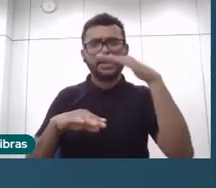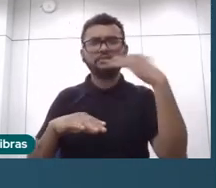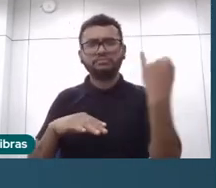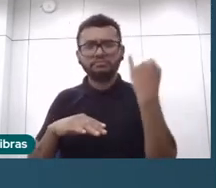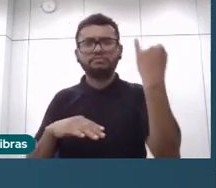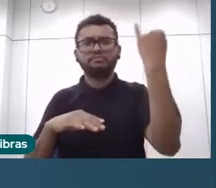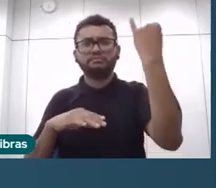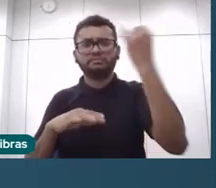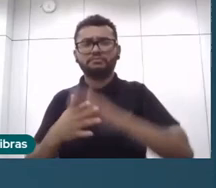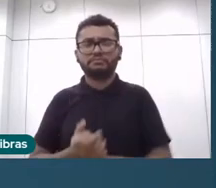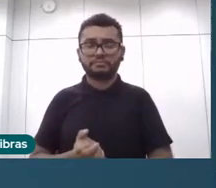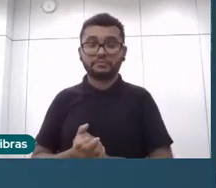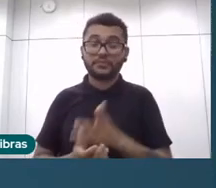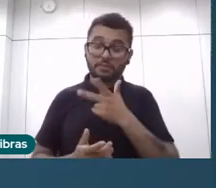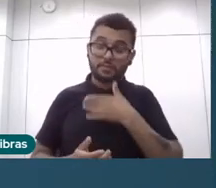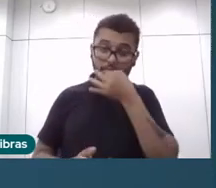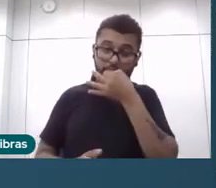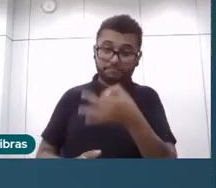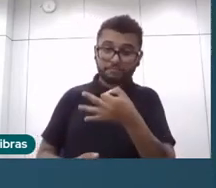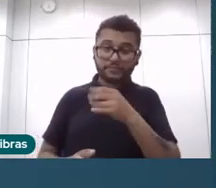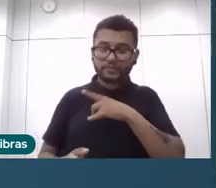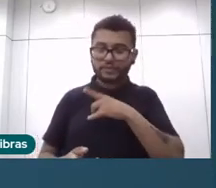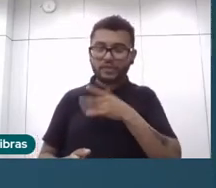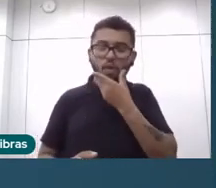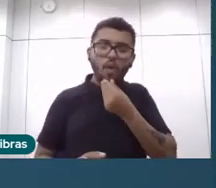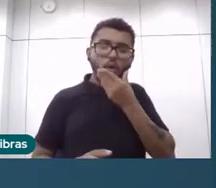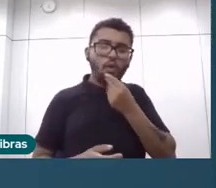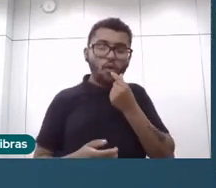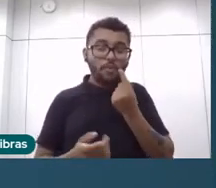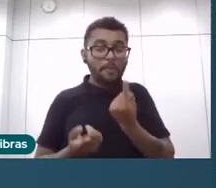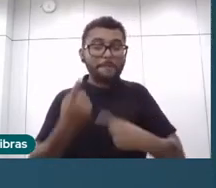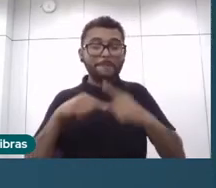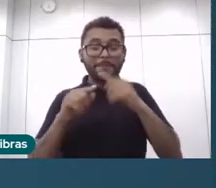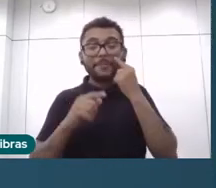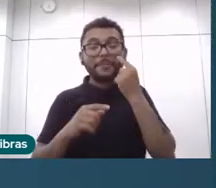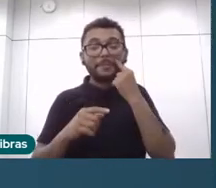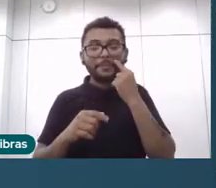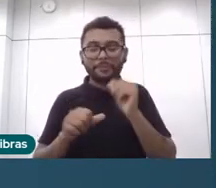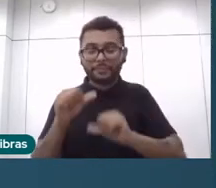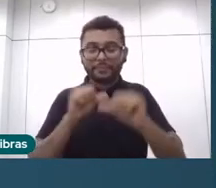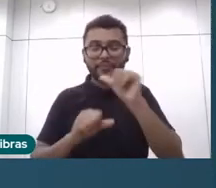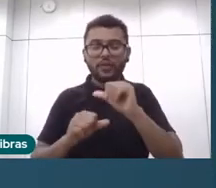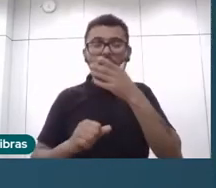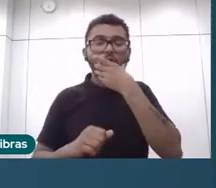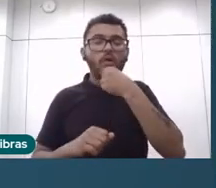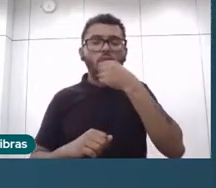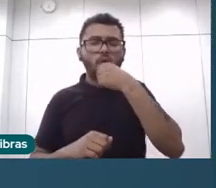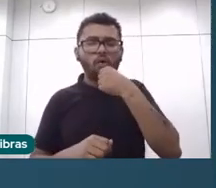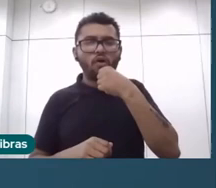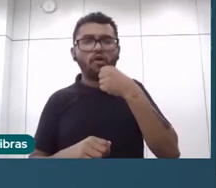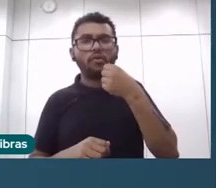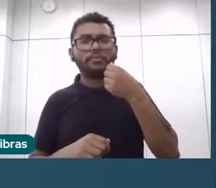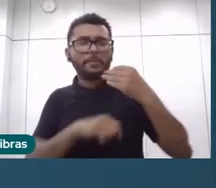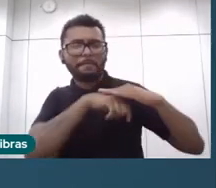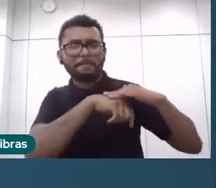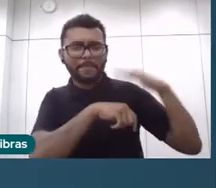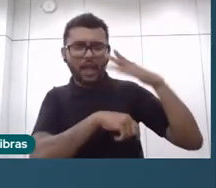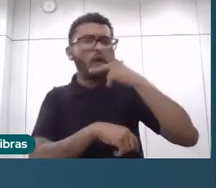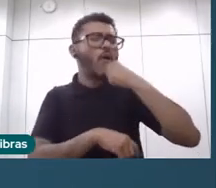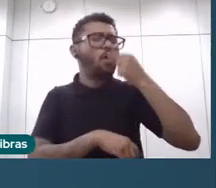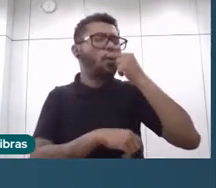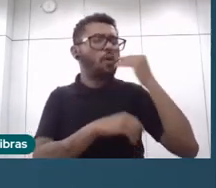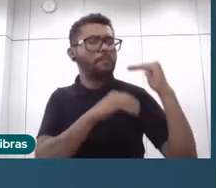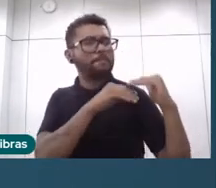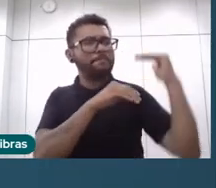E aí eu acho que na contraposição é os homens lá, brancos, que deixaram de ser maioria, de ser